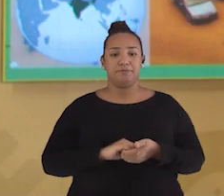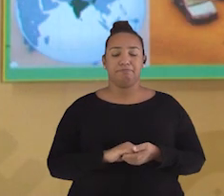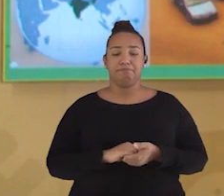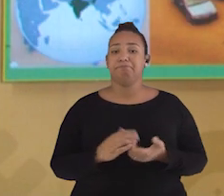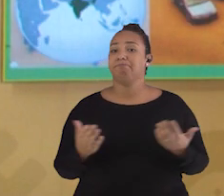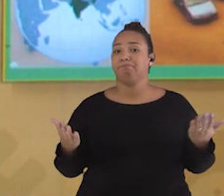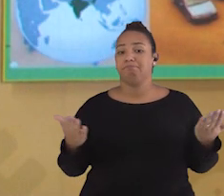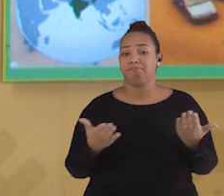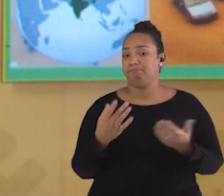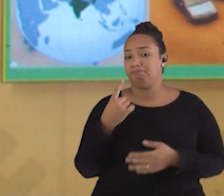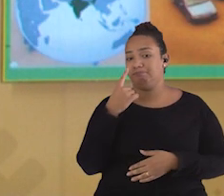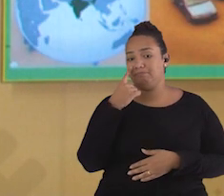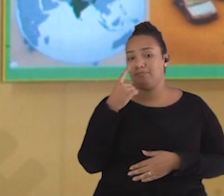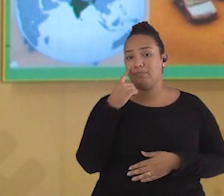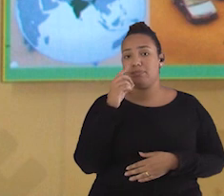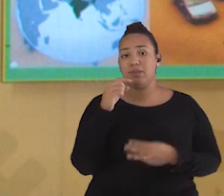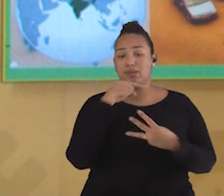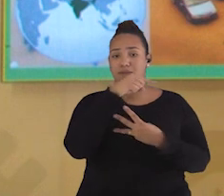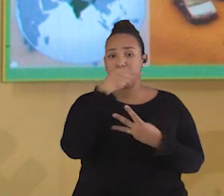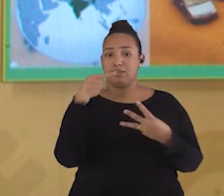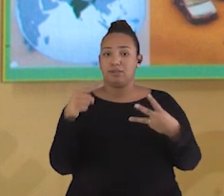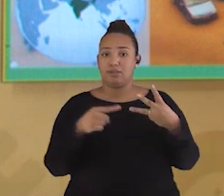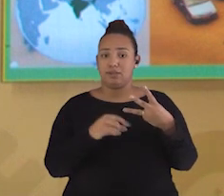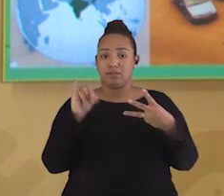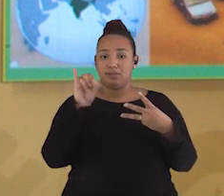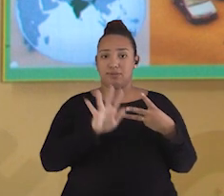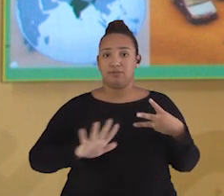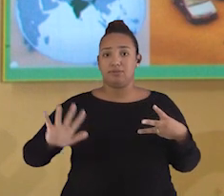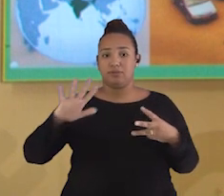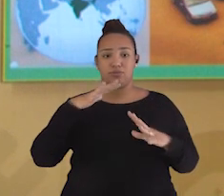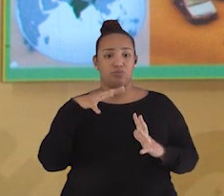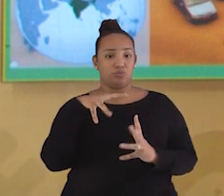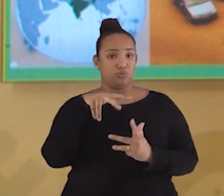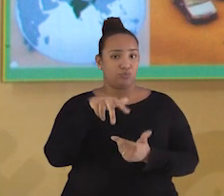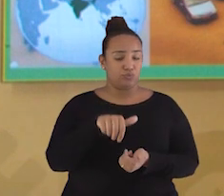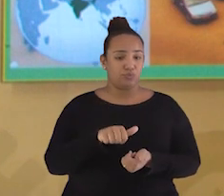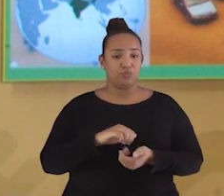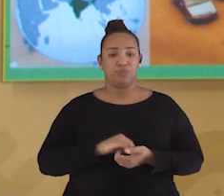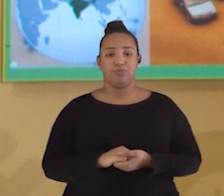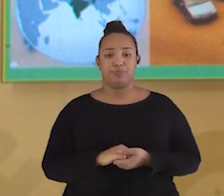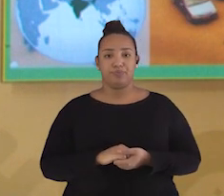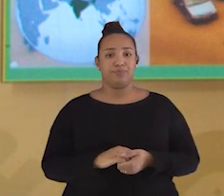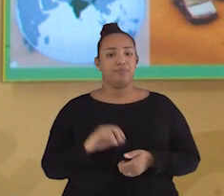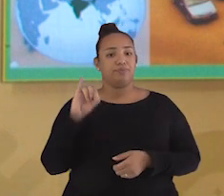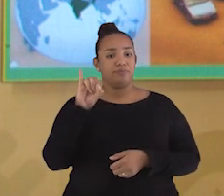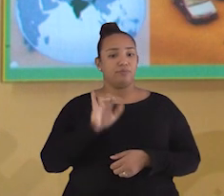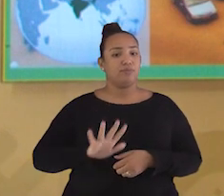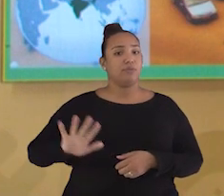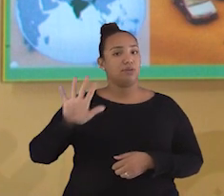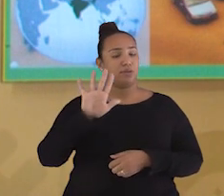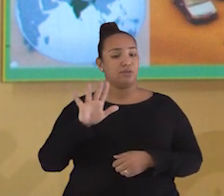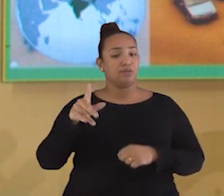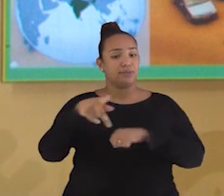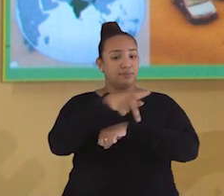Vamos observar agora três paisagens ao redor do mundo. Paisagens essas de três países que